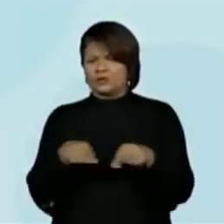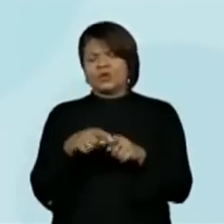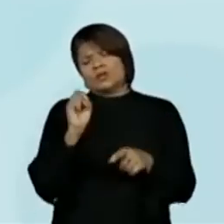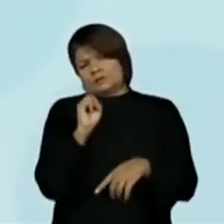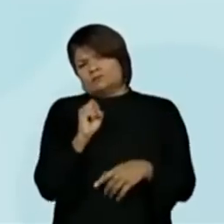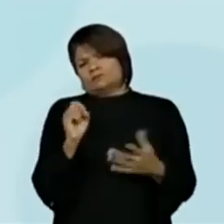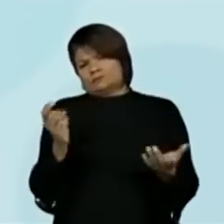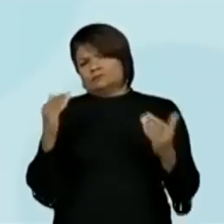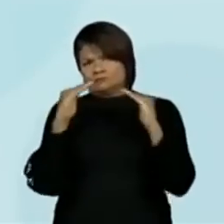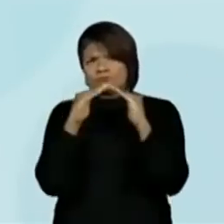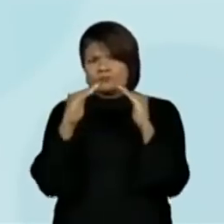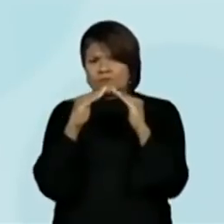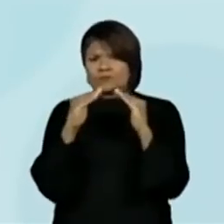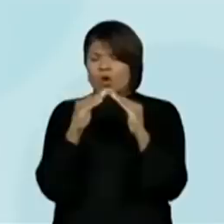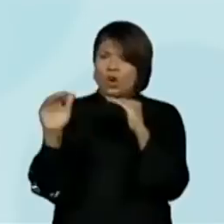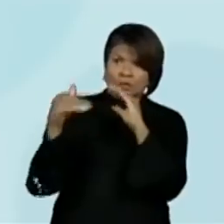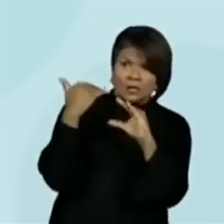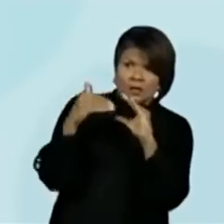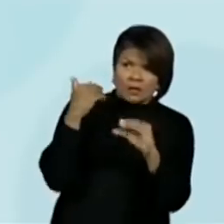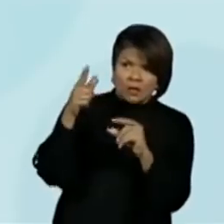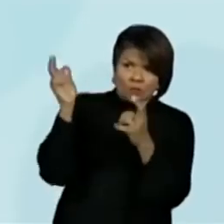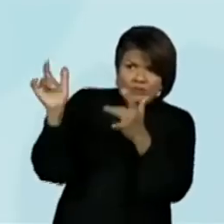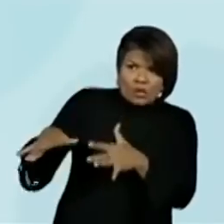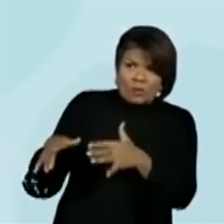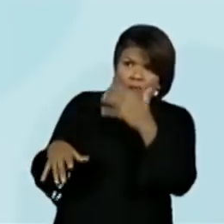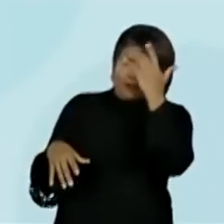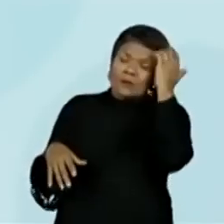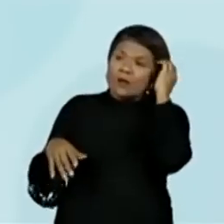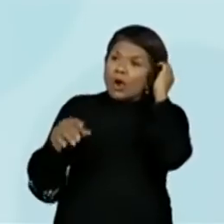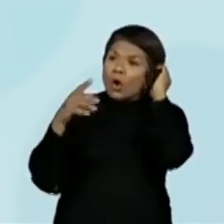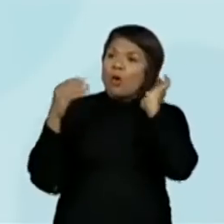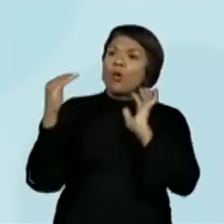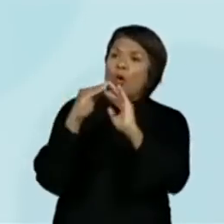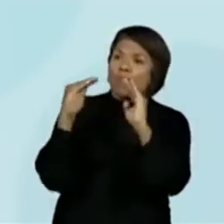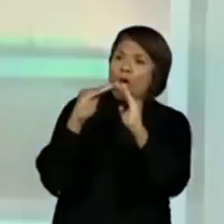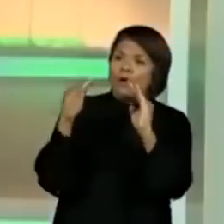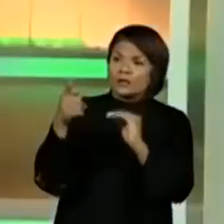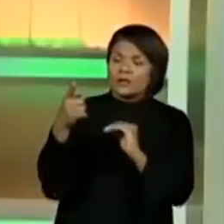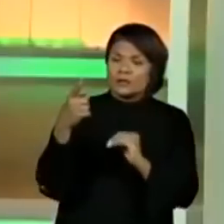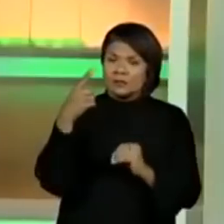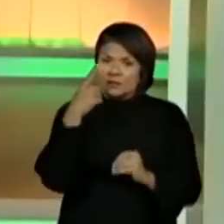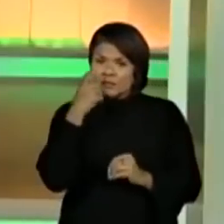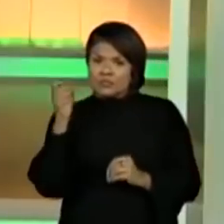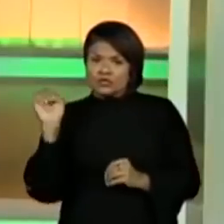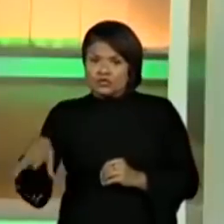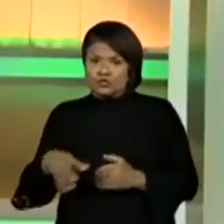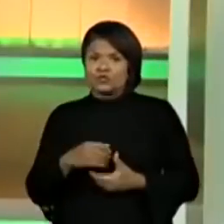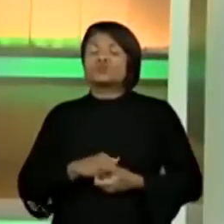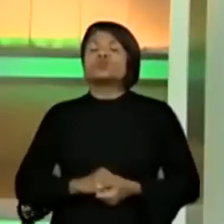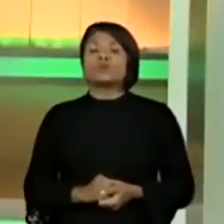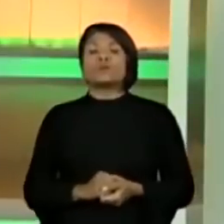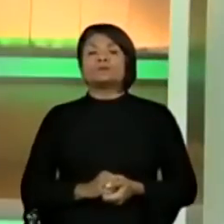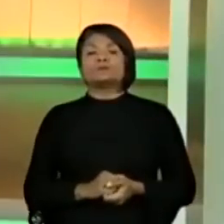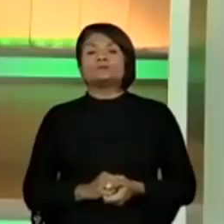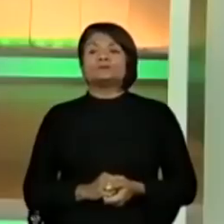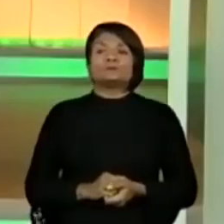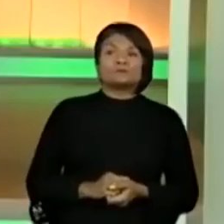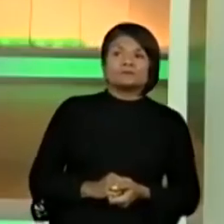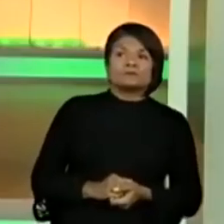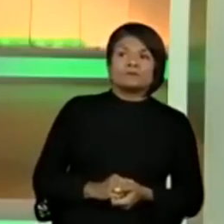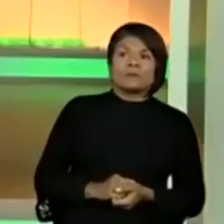concordam com isso? Chete, vamos lá. É o que sobra? É o que sobra? Lixo é o que sobra? Lixo é o que sobra? Cadê?